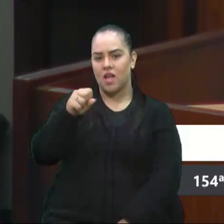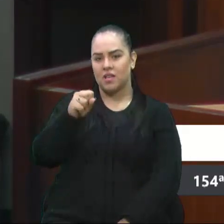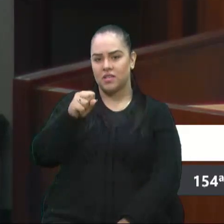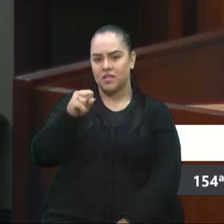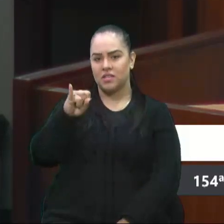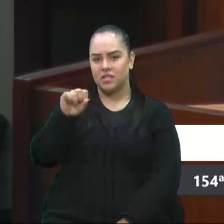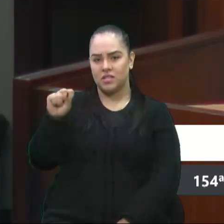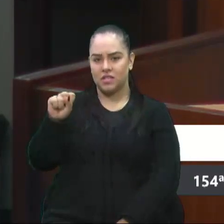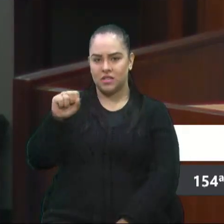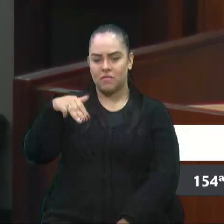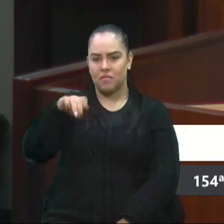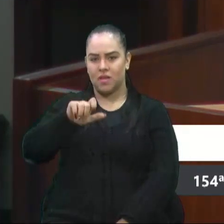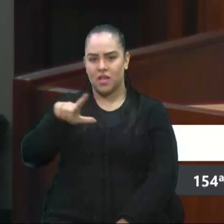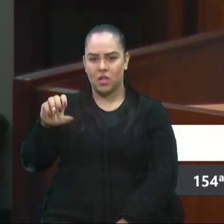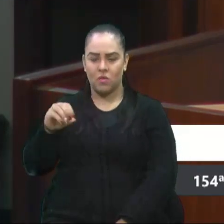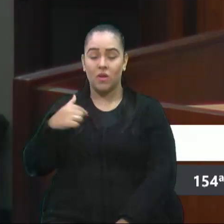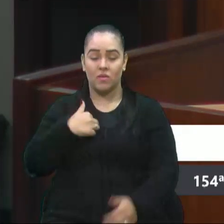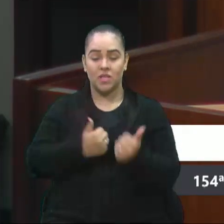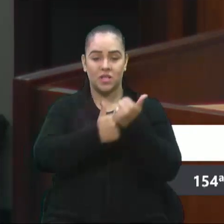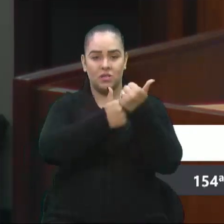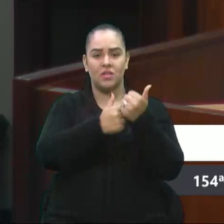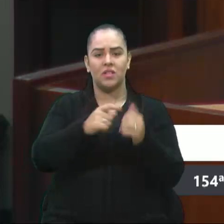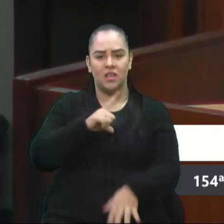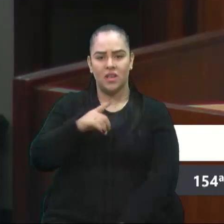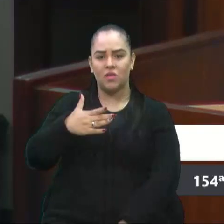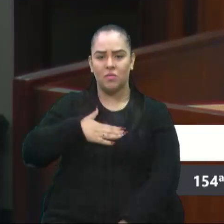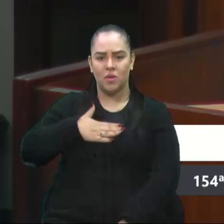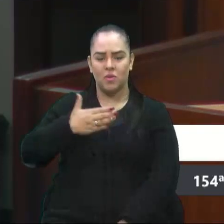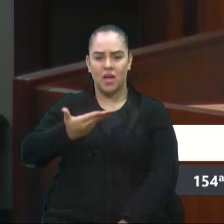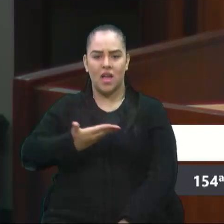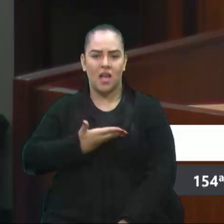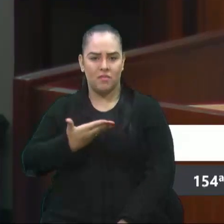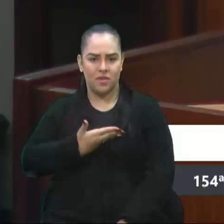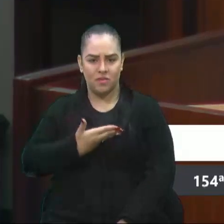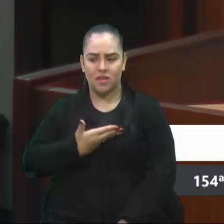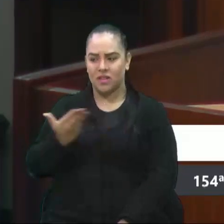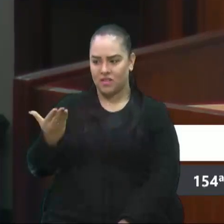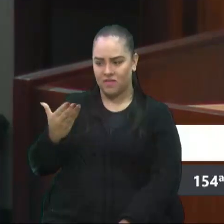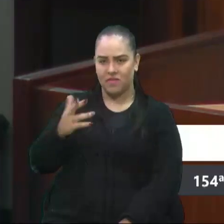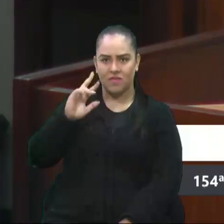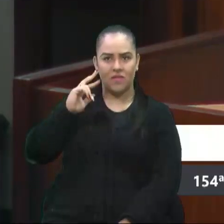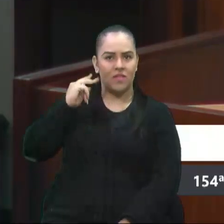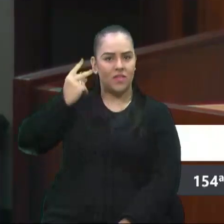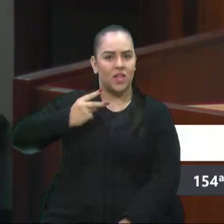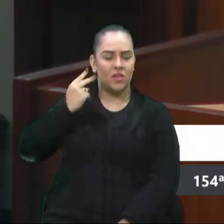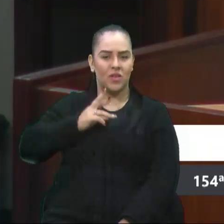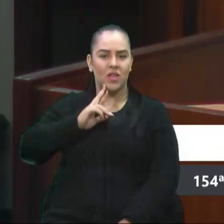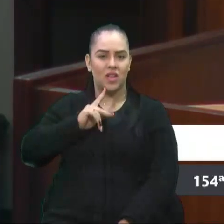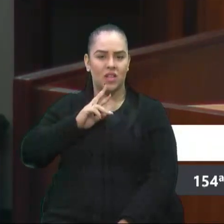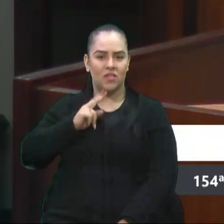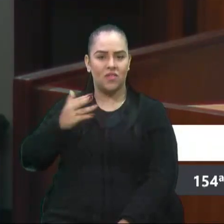Eu perdi um amigo meu, um lutador da juventude, Roger, vereador Renato, que veio conversar comigo.